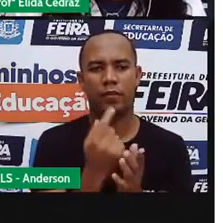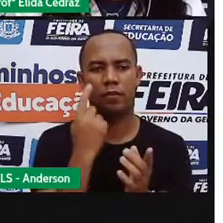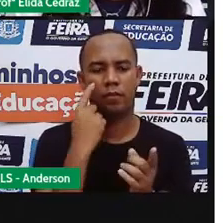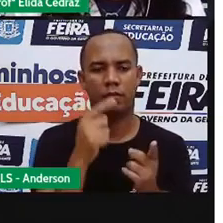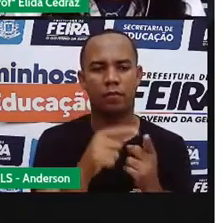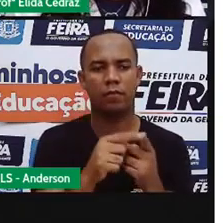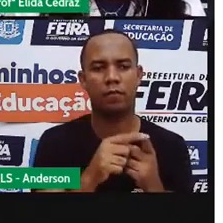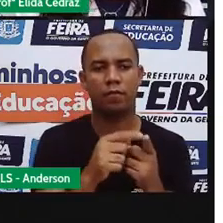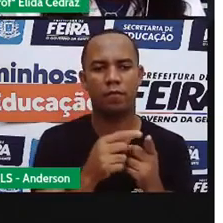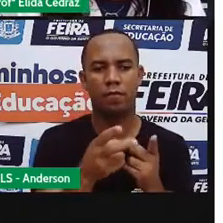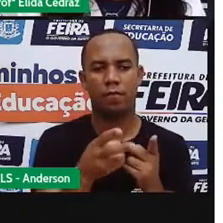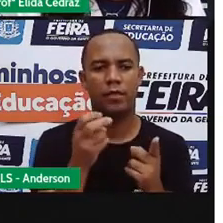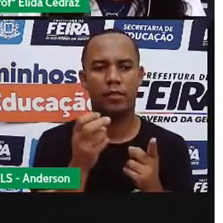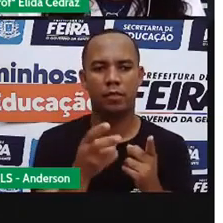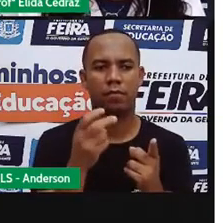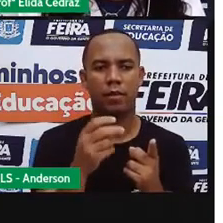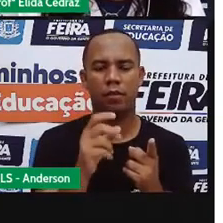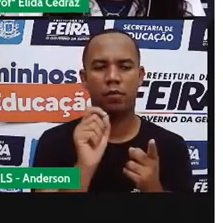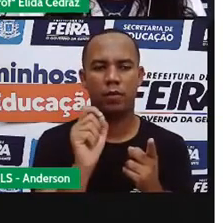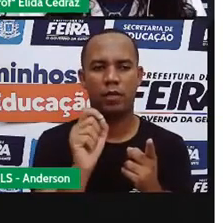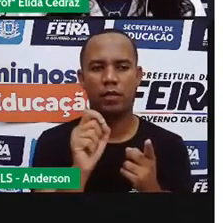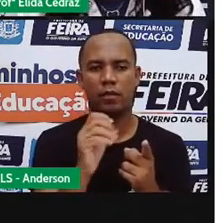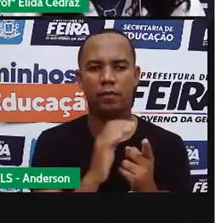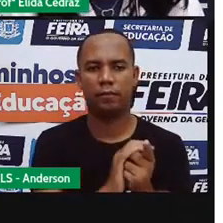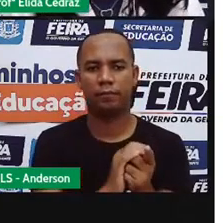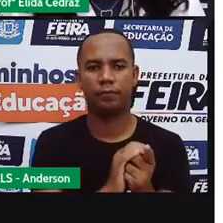Deu para você ver? Você pôde ver?